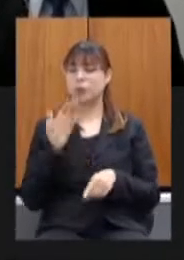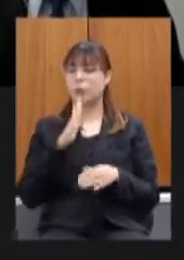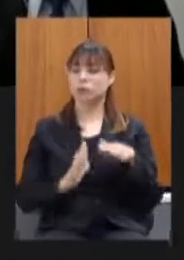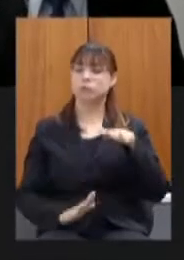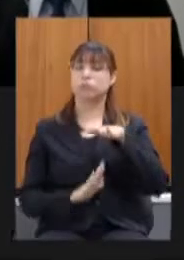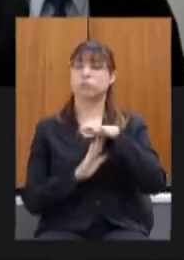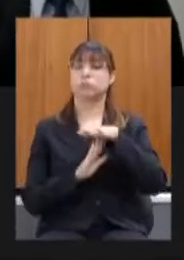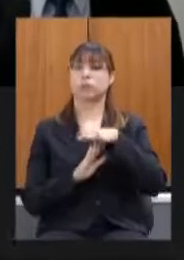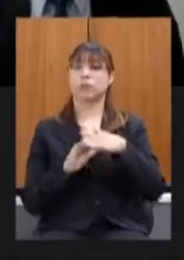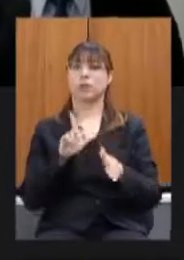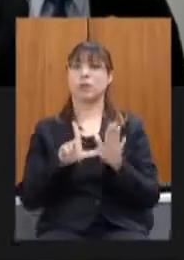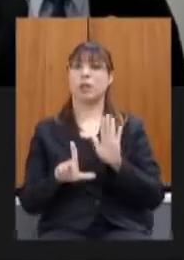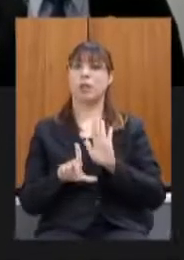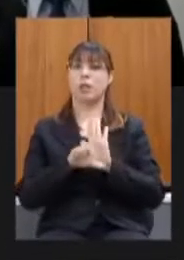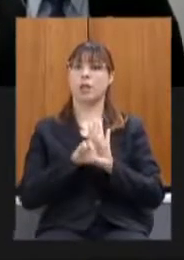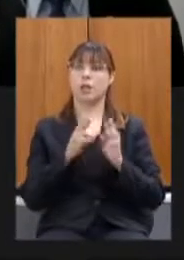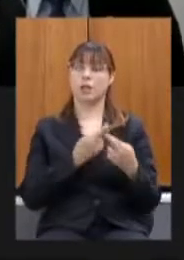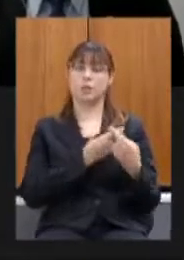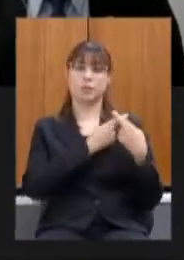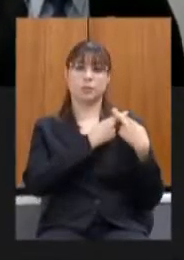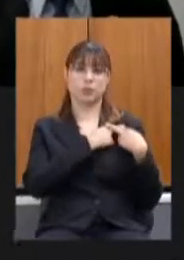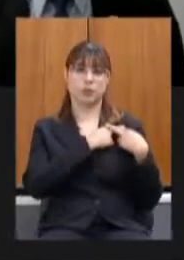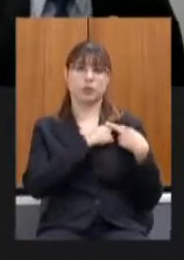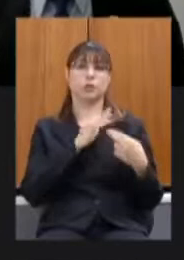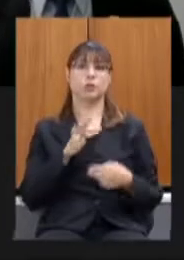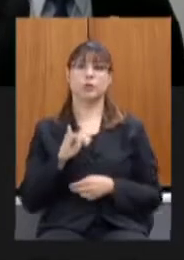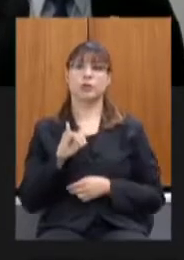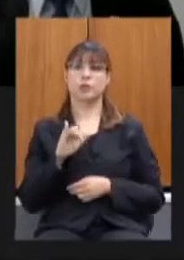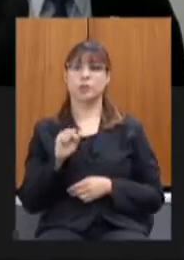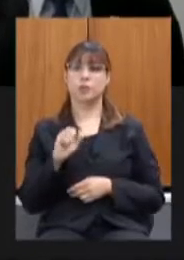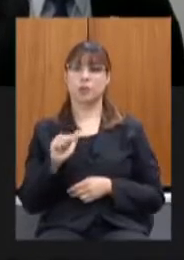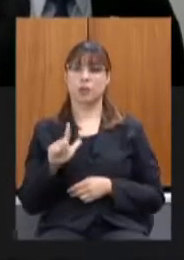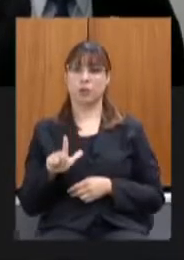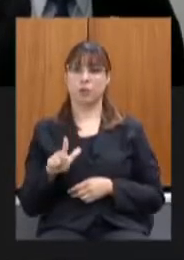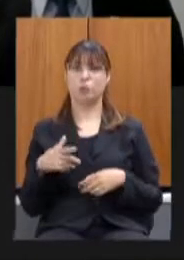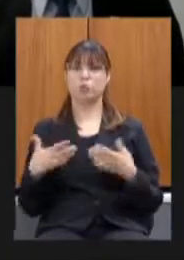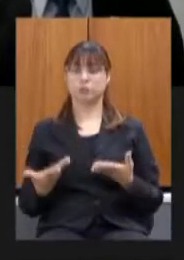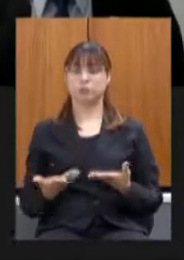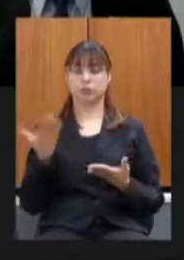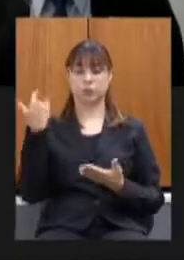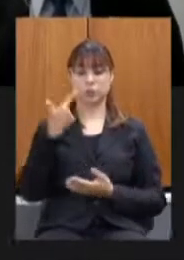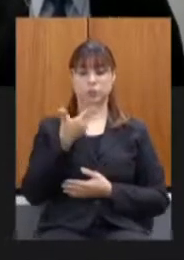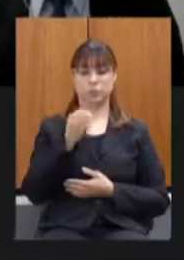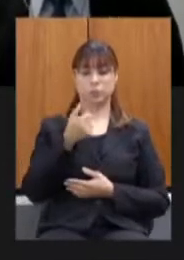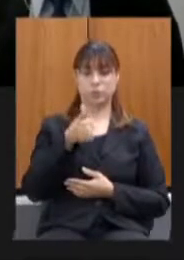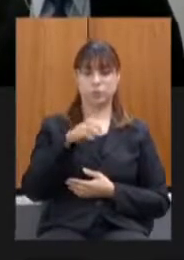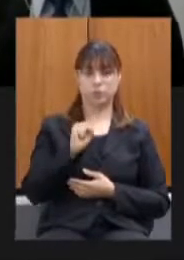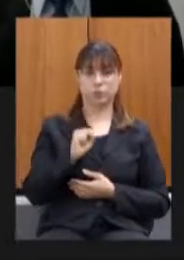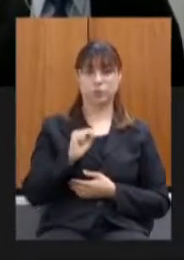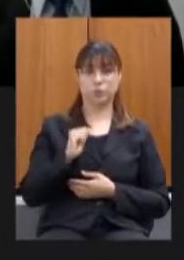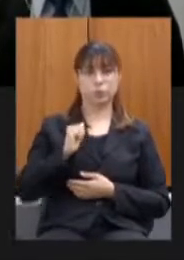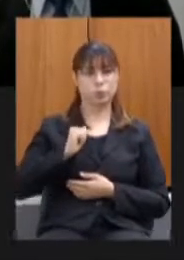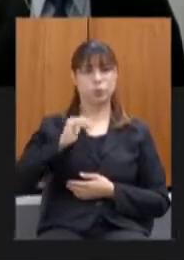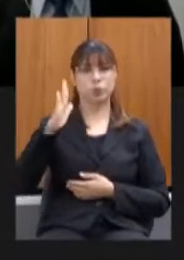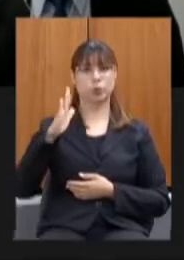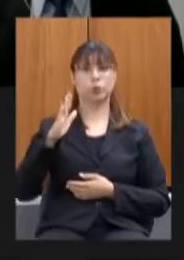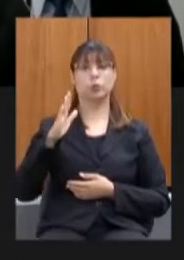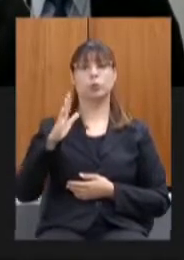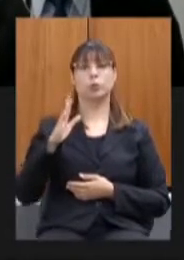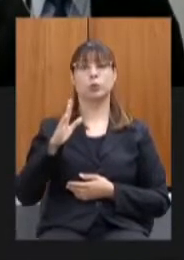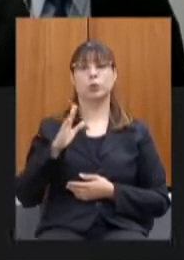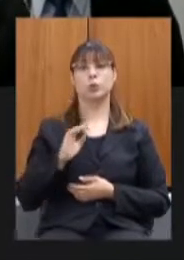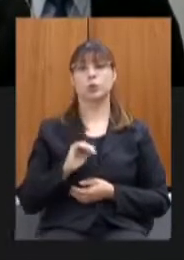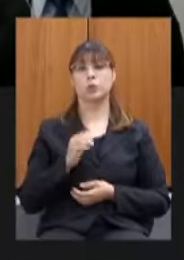responsabilidade fiscal então nós tivemos aí em 2018 um índice superior a